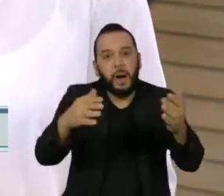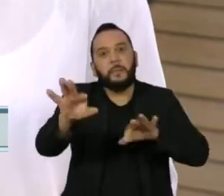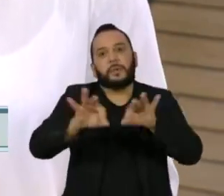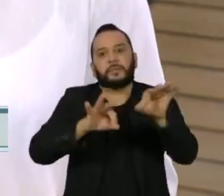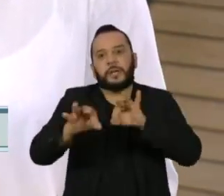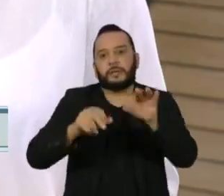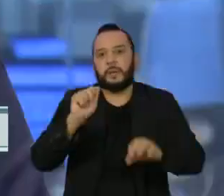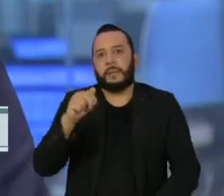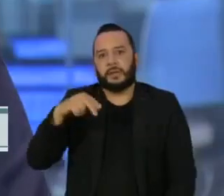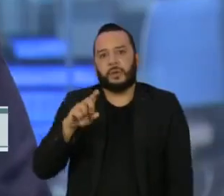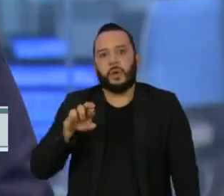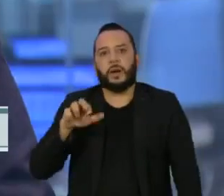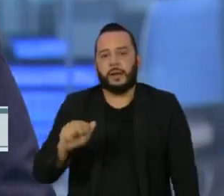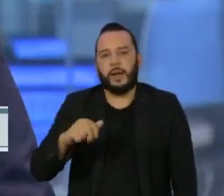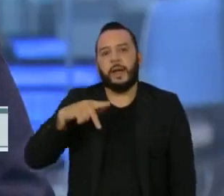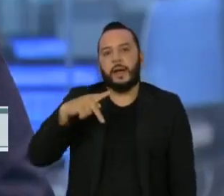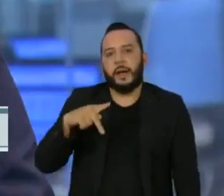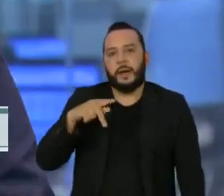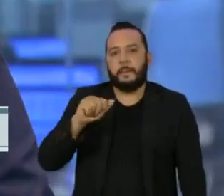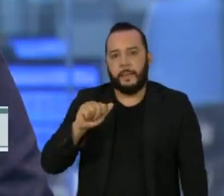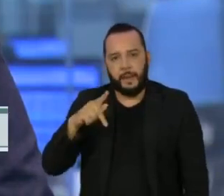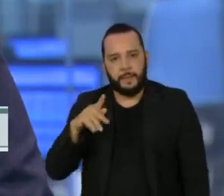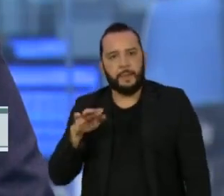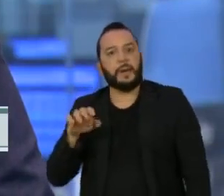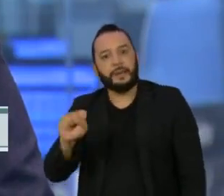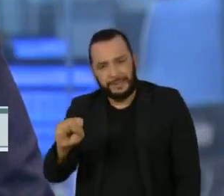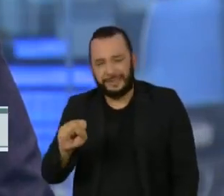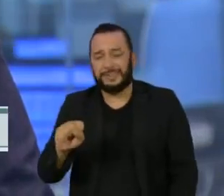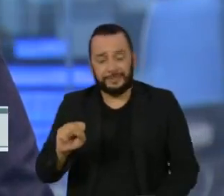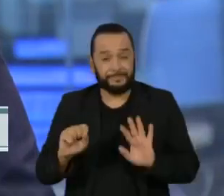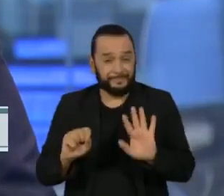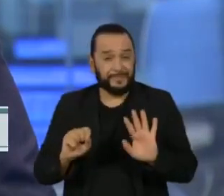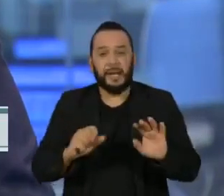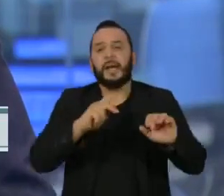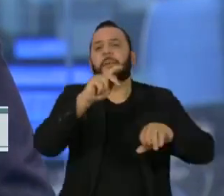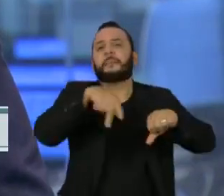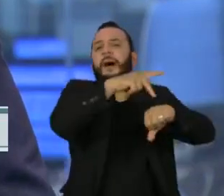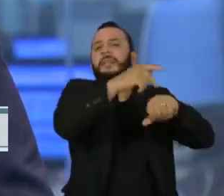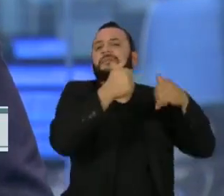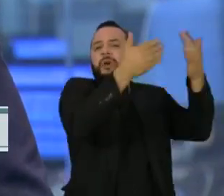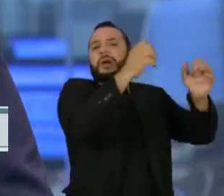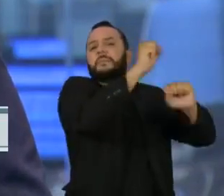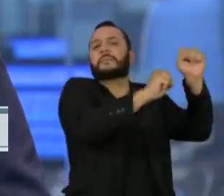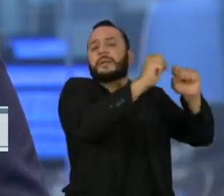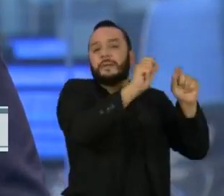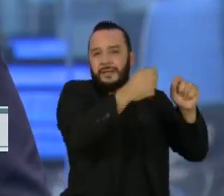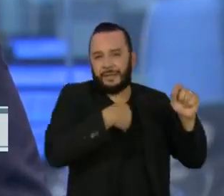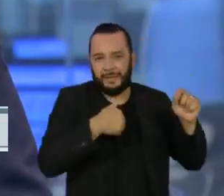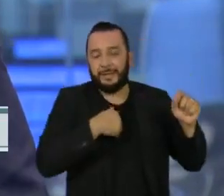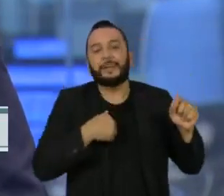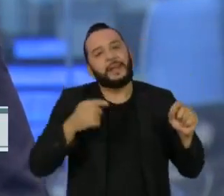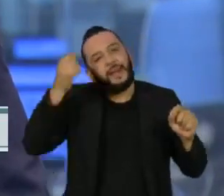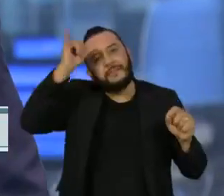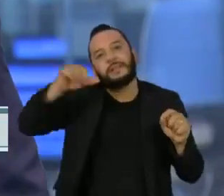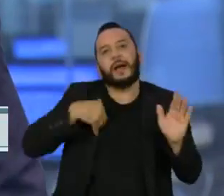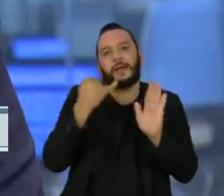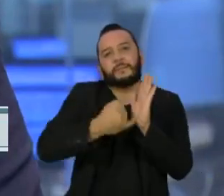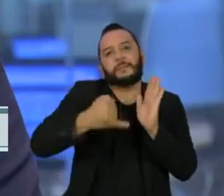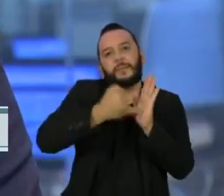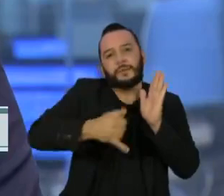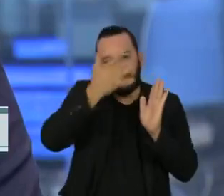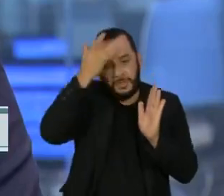Pandora Papers. Essas empresas têm duas funções principais, evitar a tributação de pessoas ricas e ainda